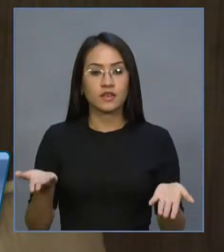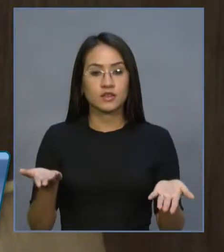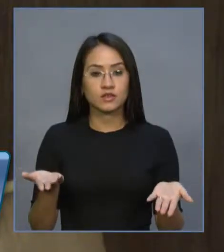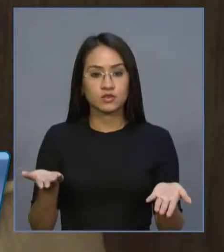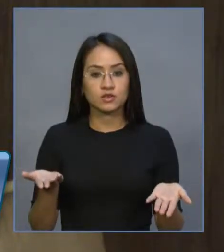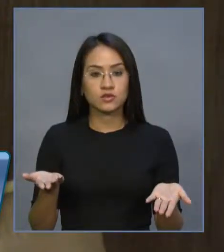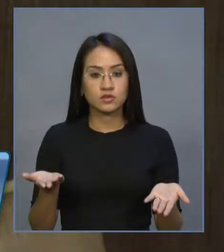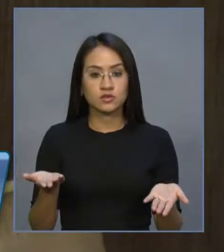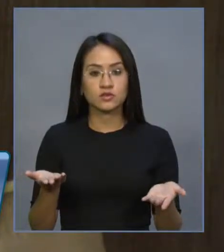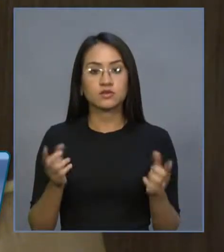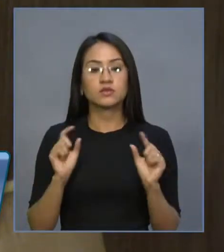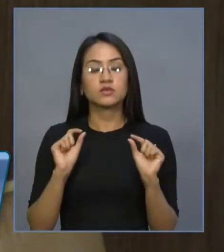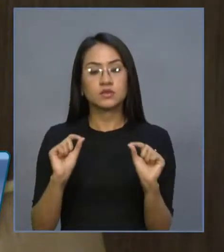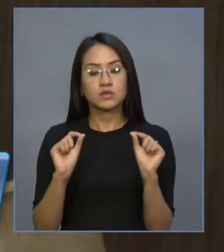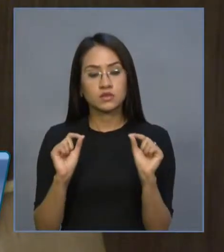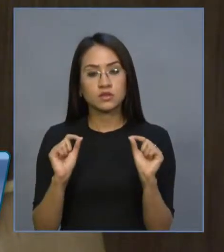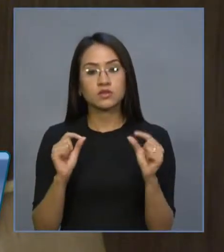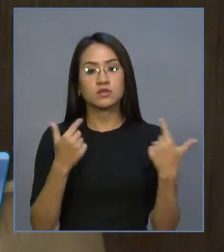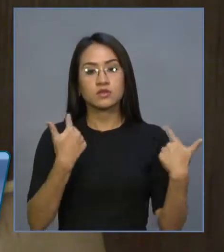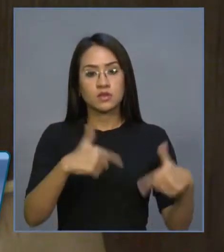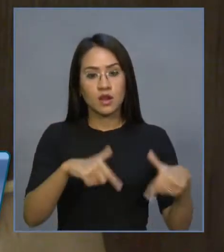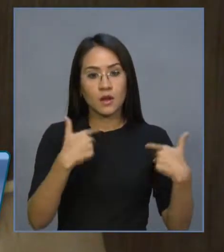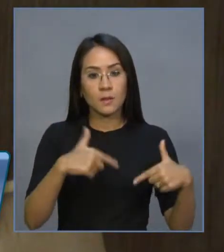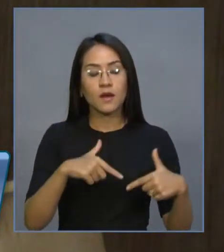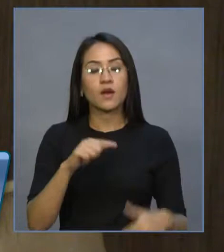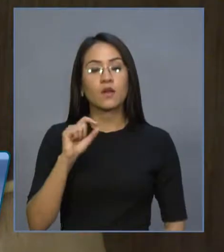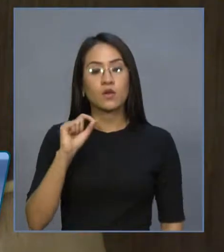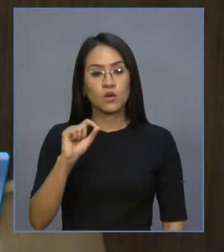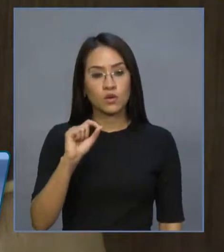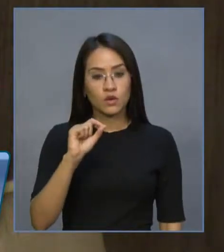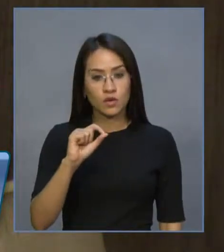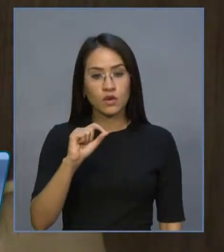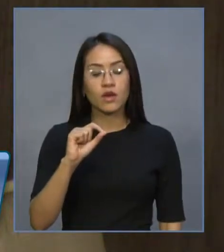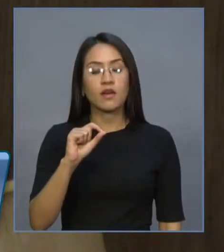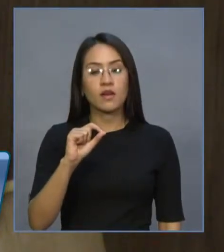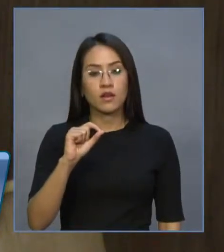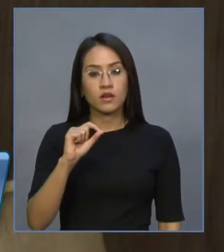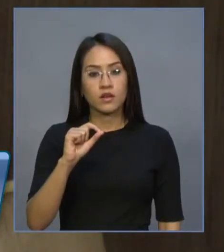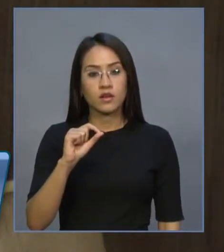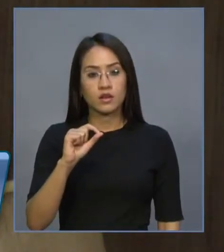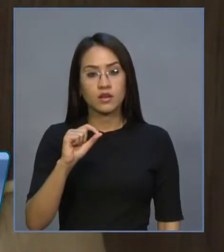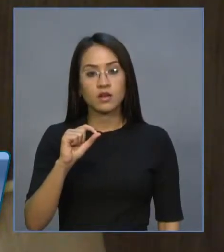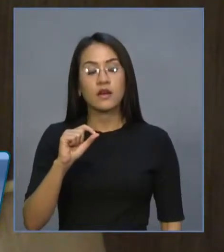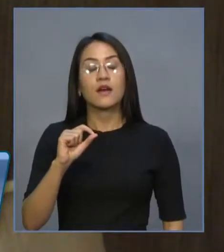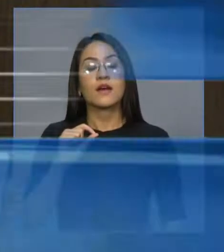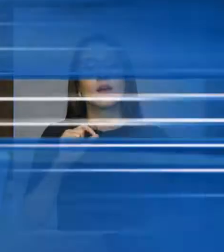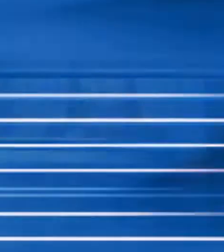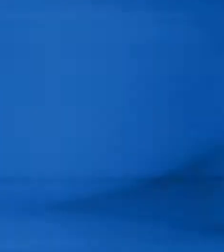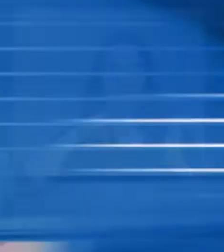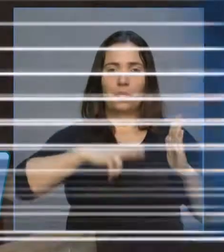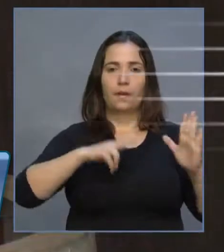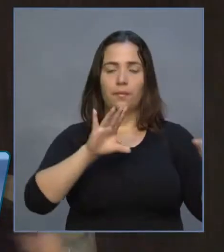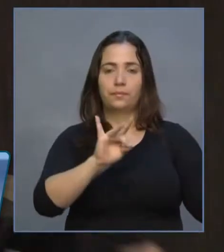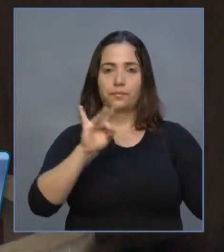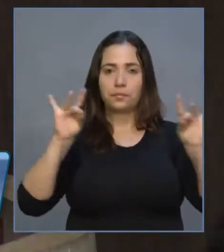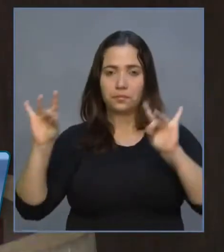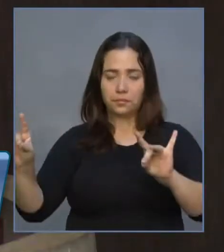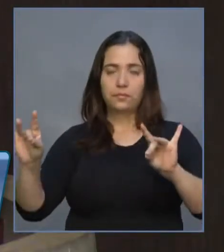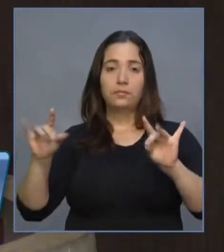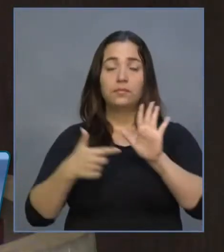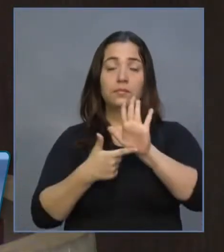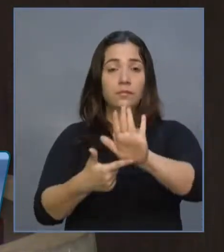emprego, e que bosque, como tem buscado, a diminuição da desigualdade social. O Ceará